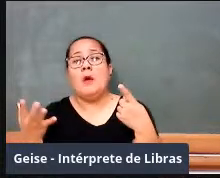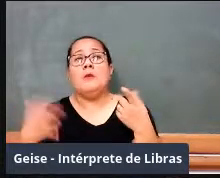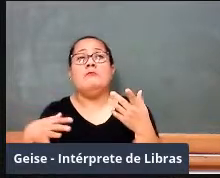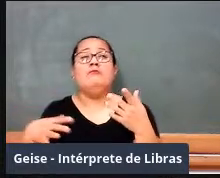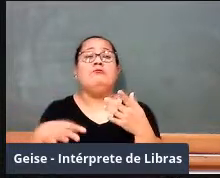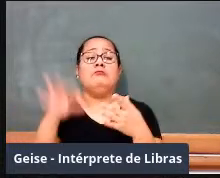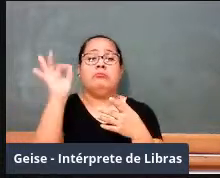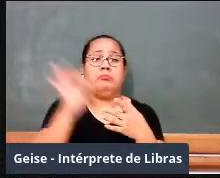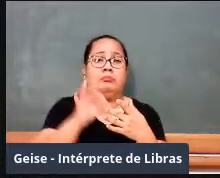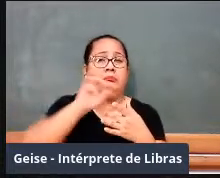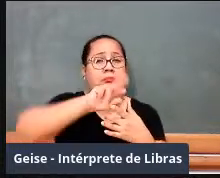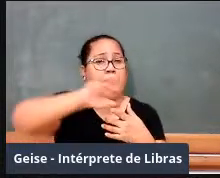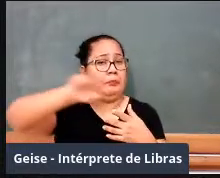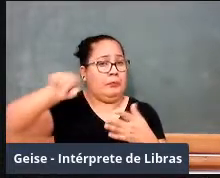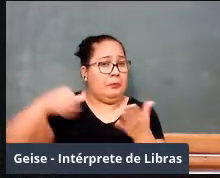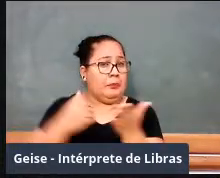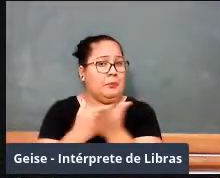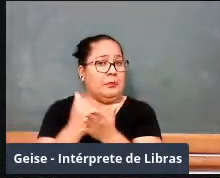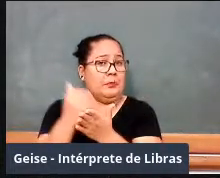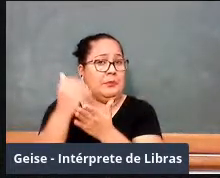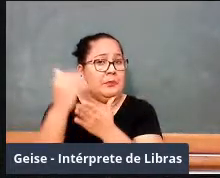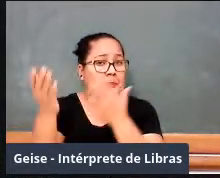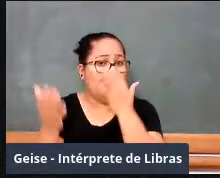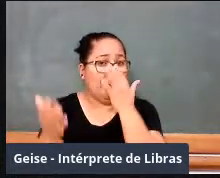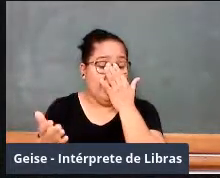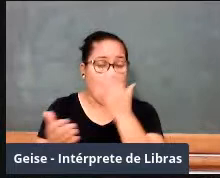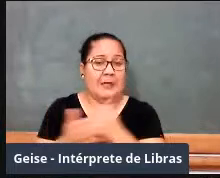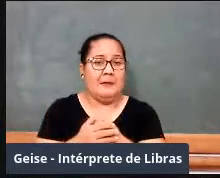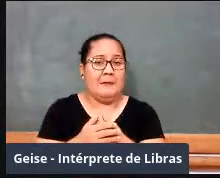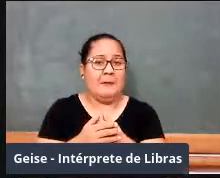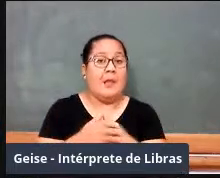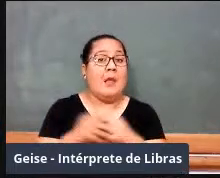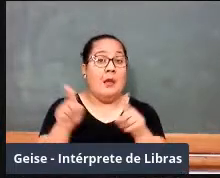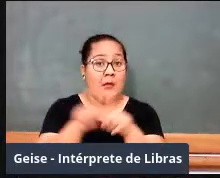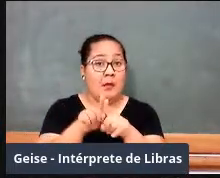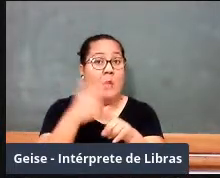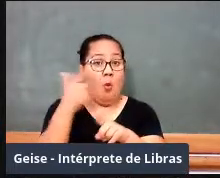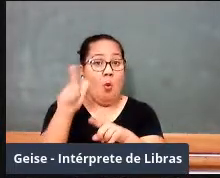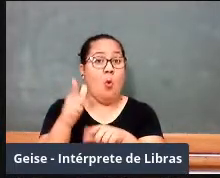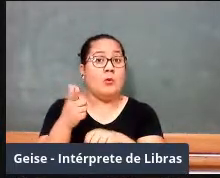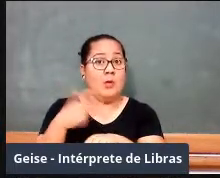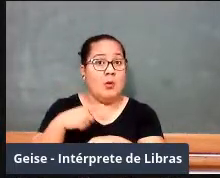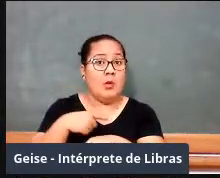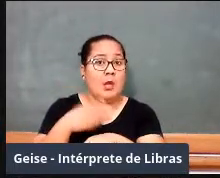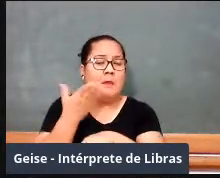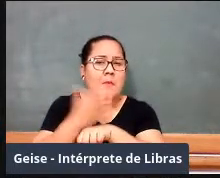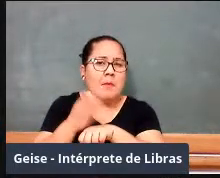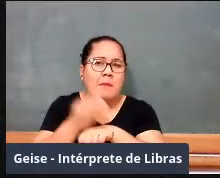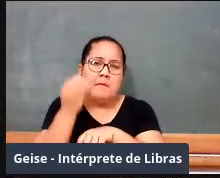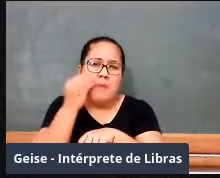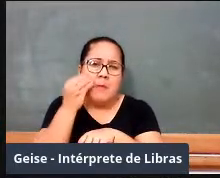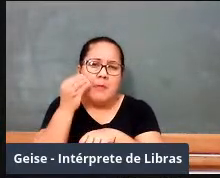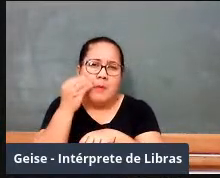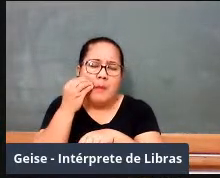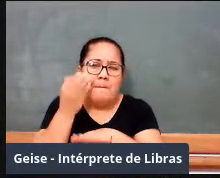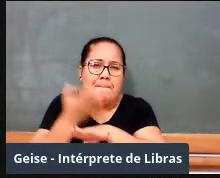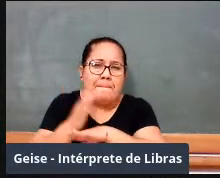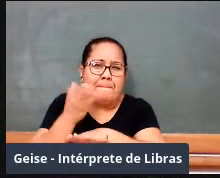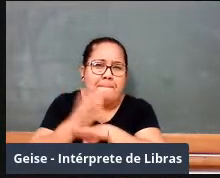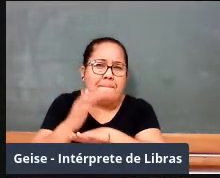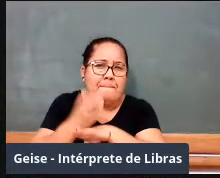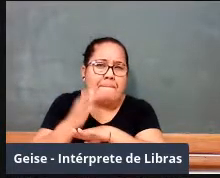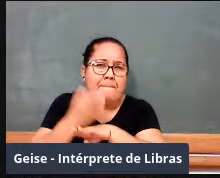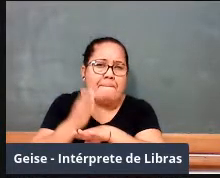modos. E aí vai falando de variáveis, etc. E tem também exercícios em relação a essa discussão bem intuitiva,